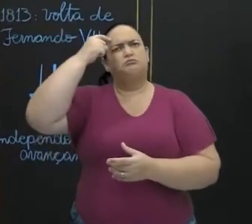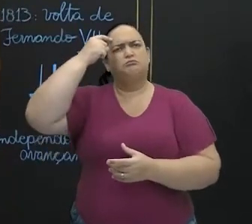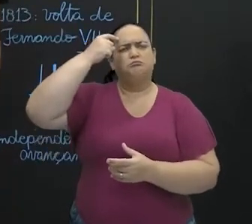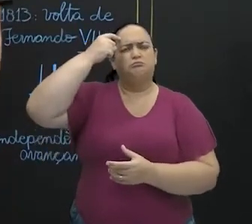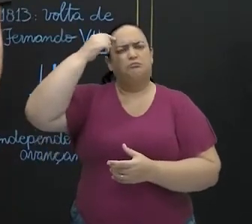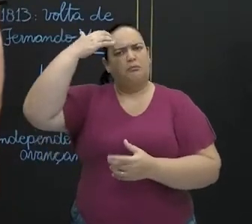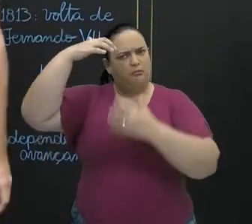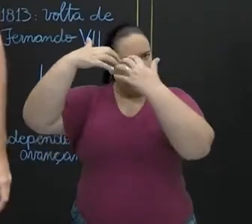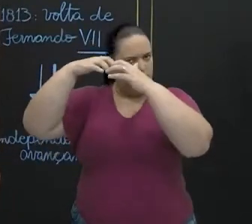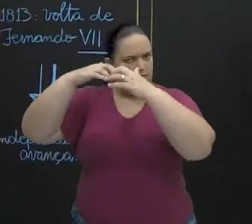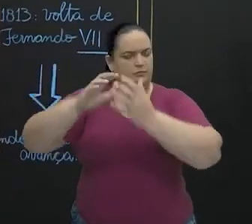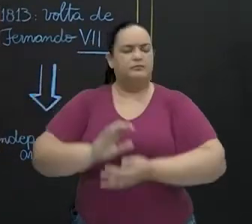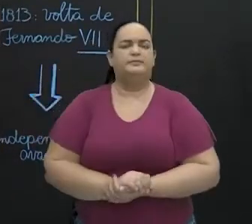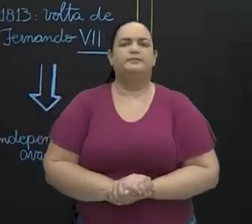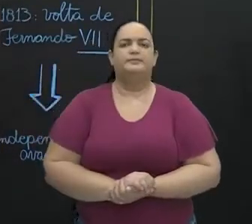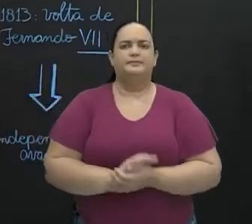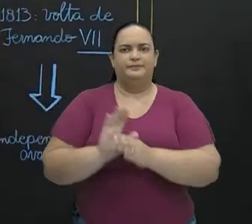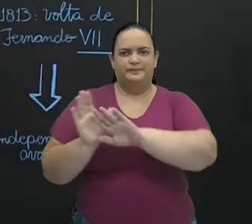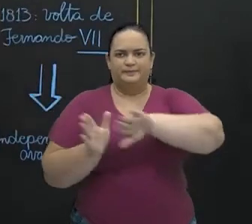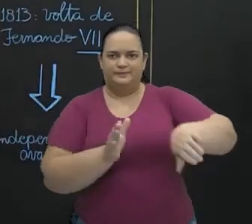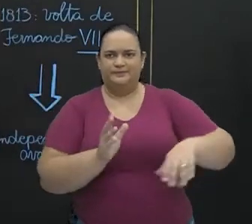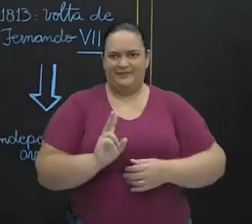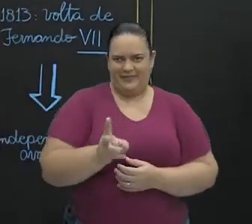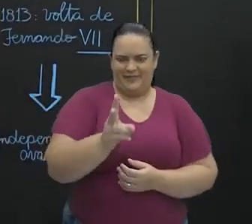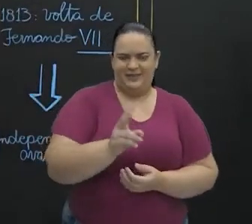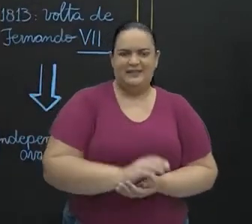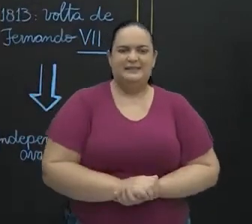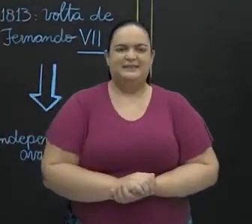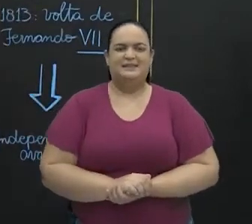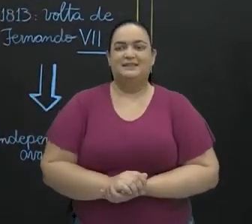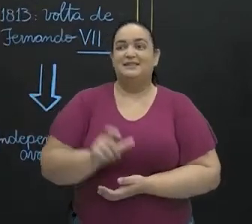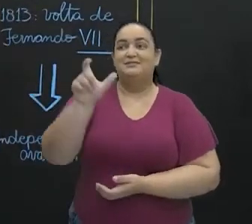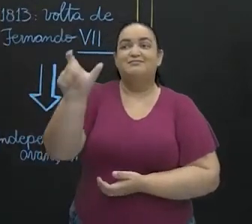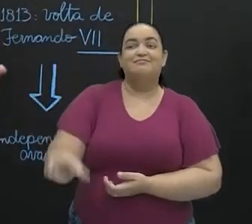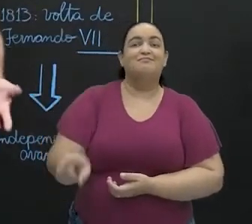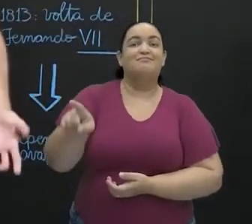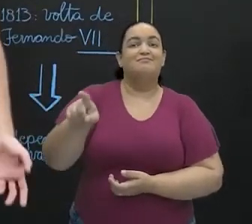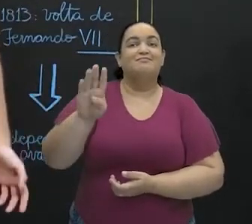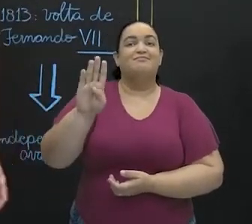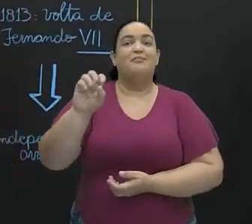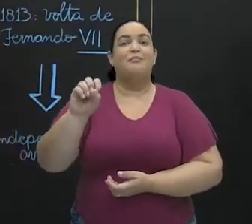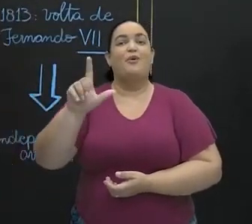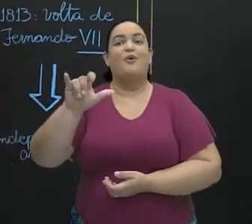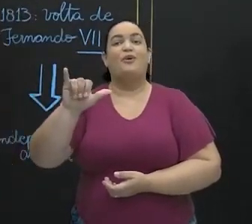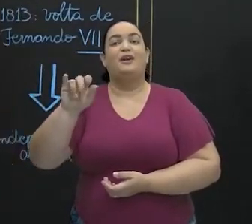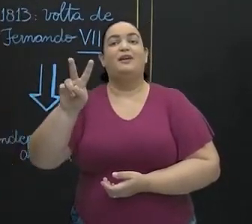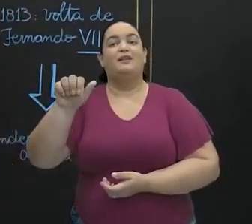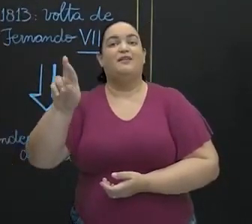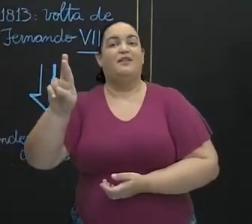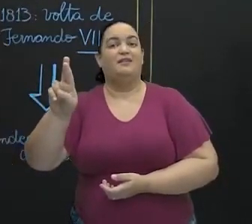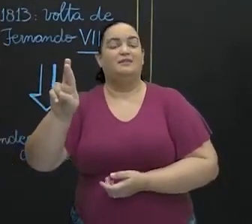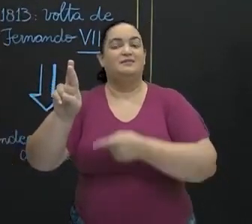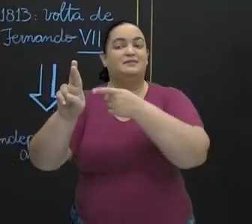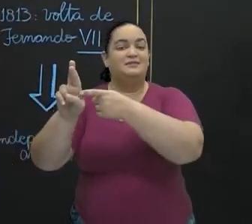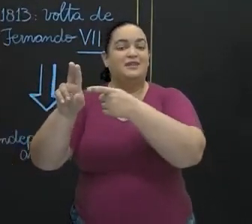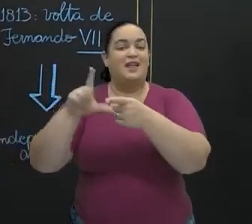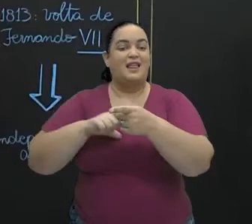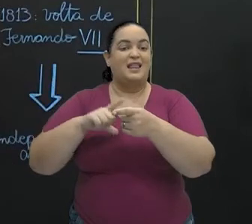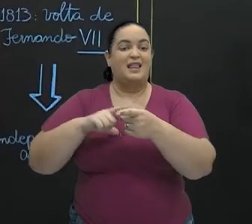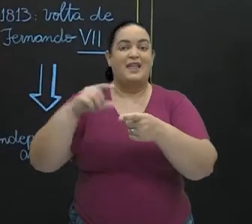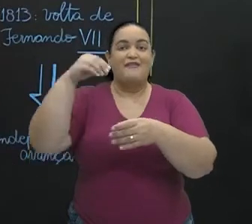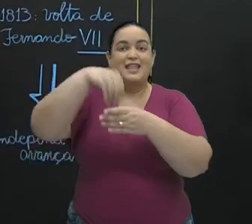Beleza? Então vamos continuar aqui. O Simón Bolívar, que participou, por exemplo, dos processos de